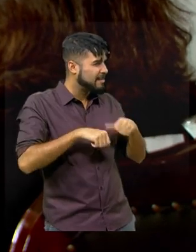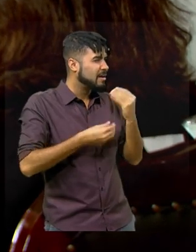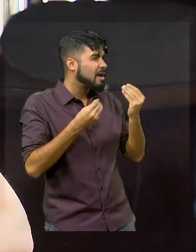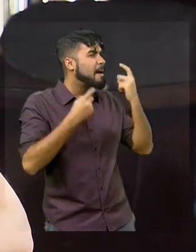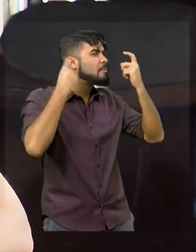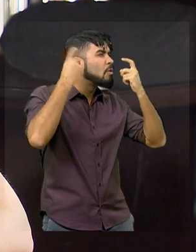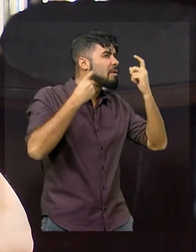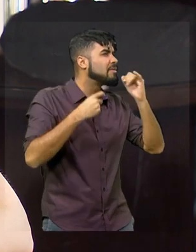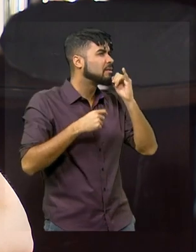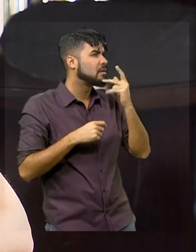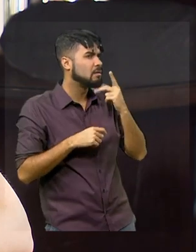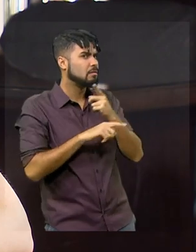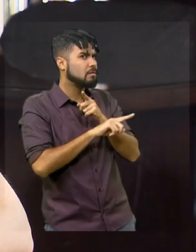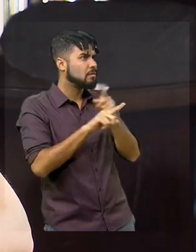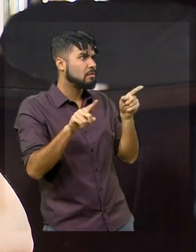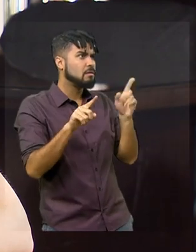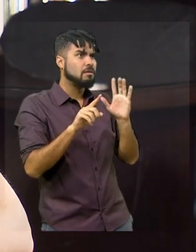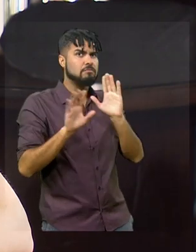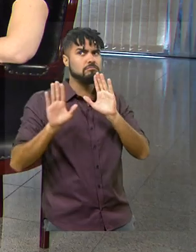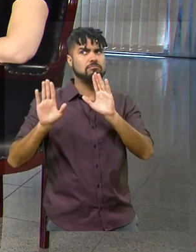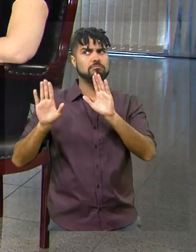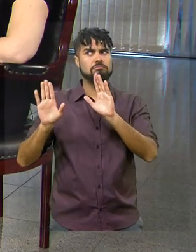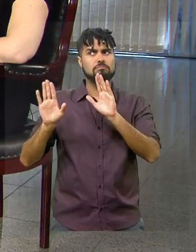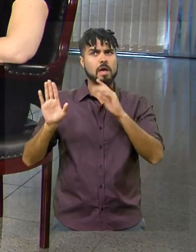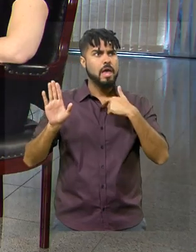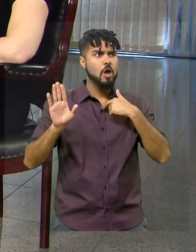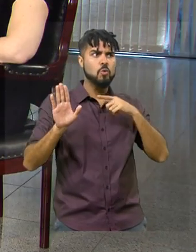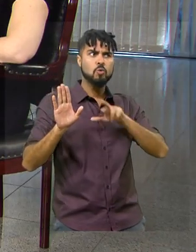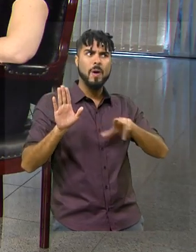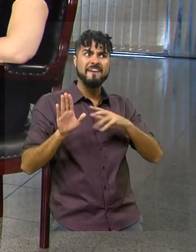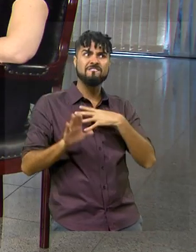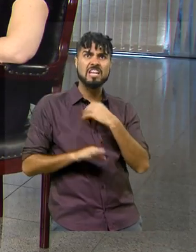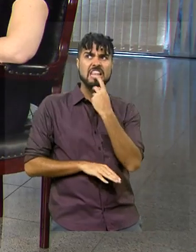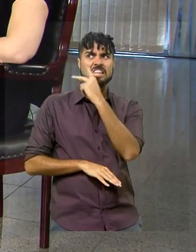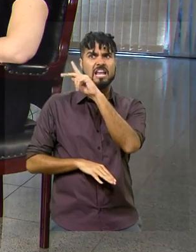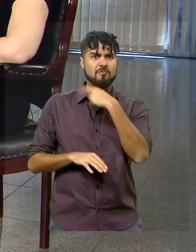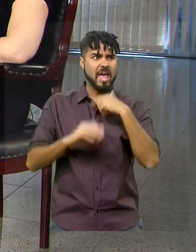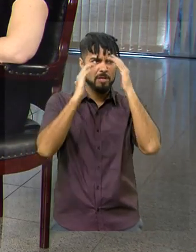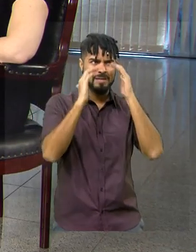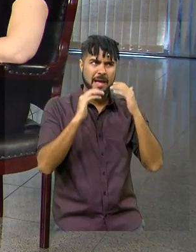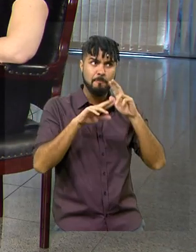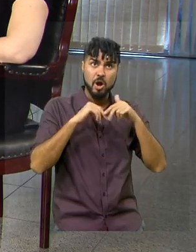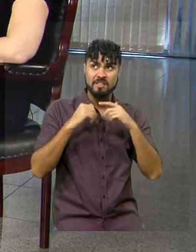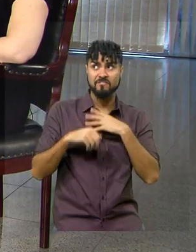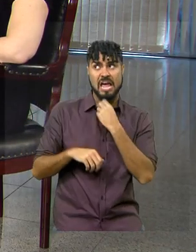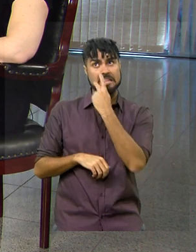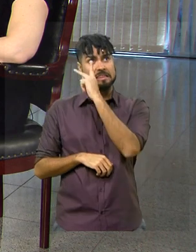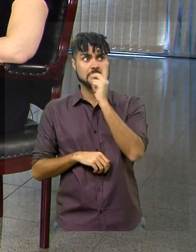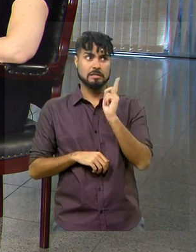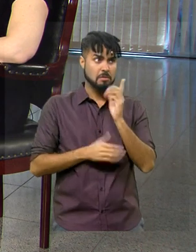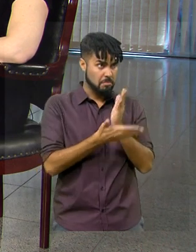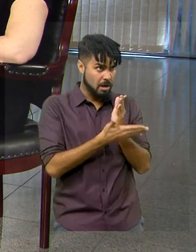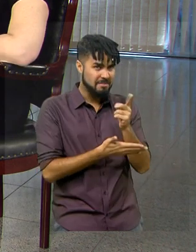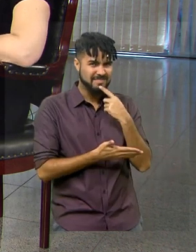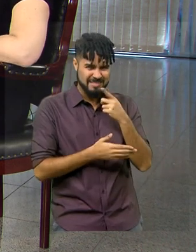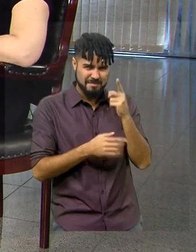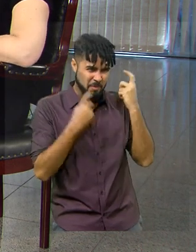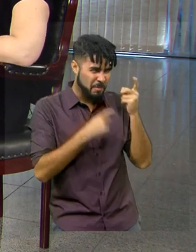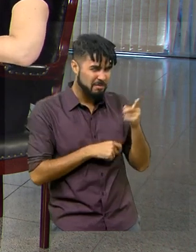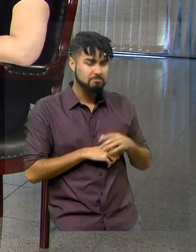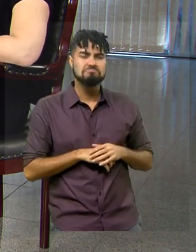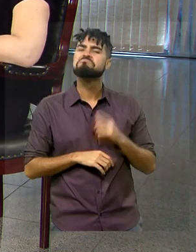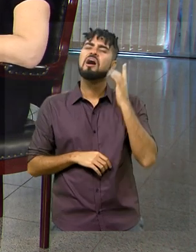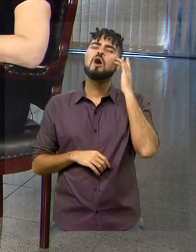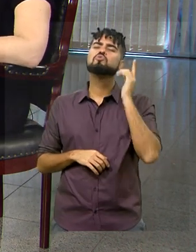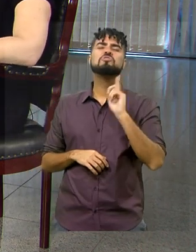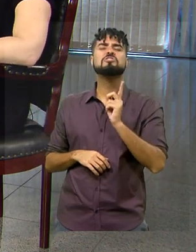dizer assim, peraí, vocês vão me ver aqui como uma pessoa que não está aqui porque é a filha de fulano? Não, eu acho que não, porque eu passei por